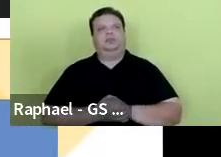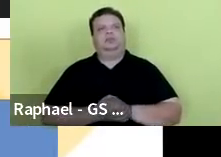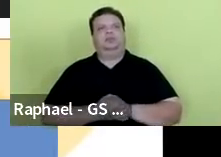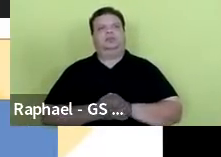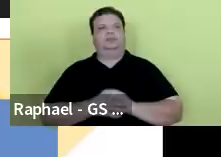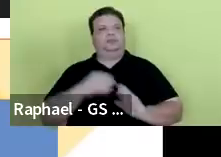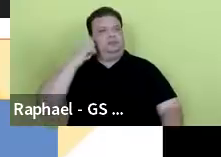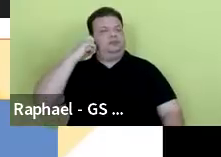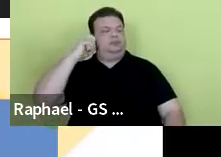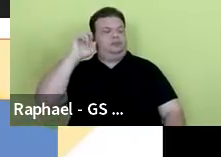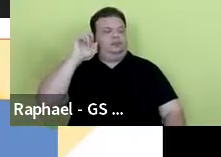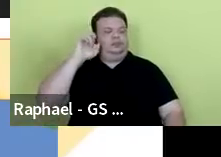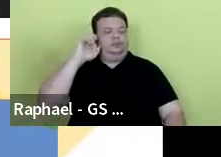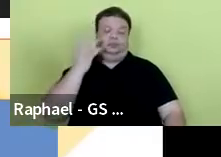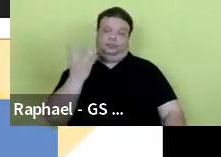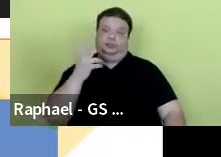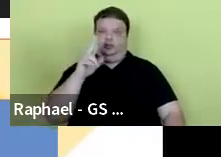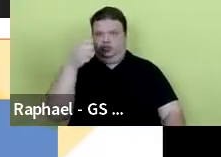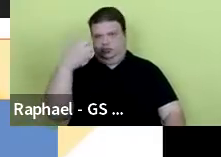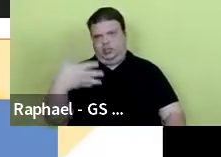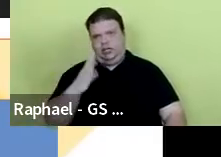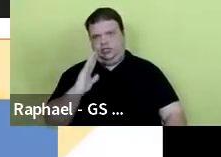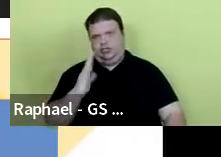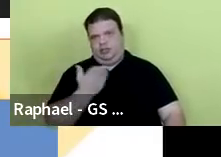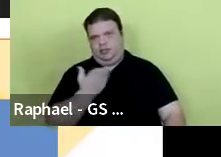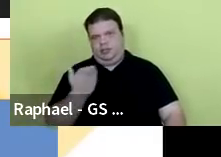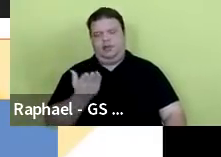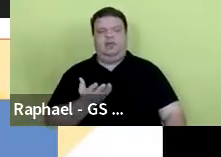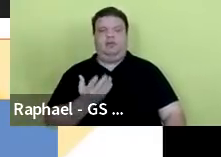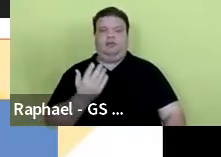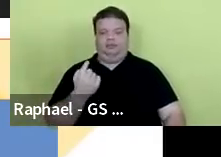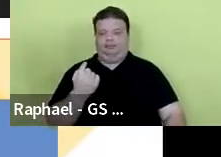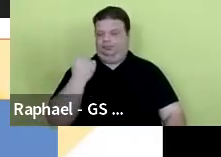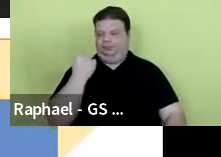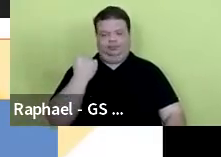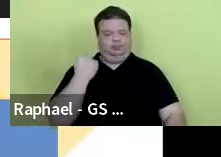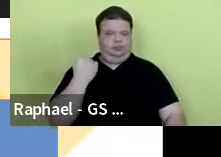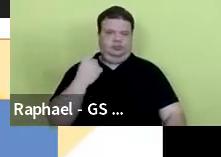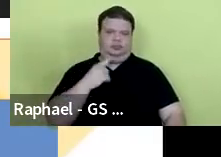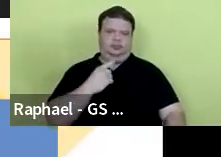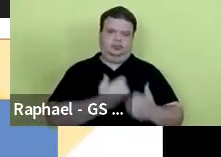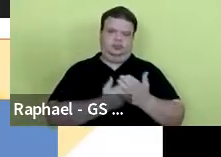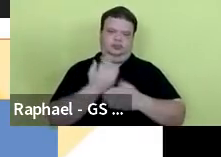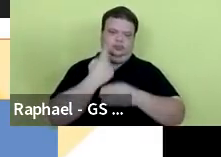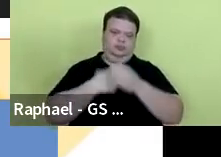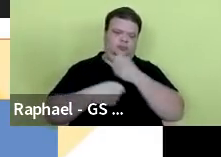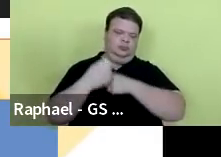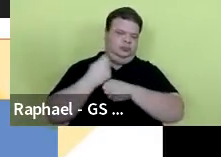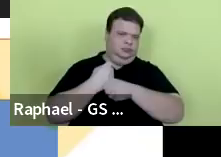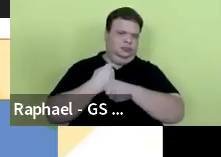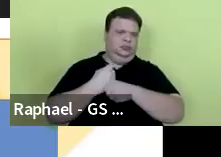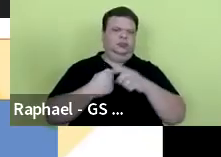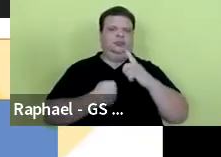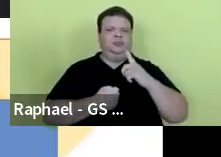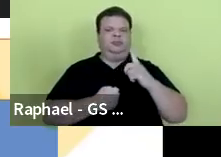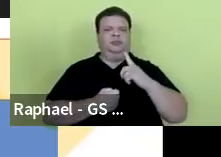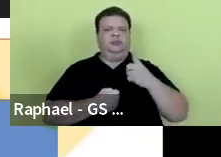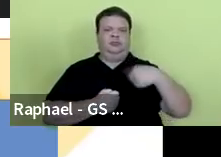Como eu já mencionei, lá no início do ano passado, quando a gente